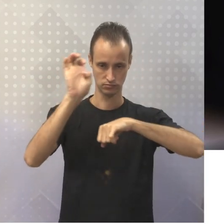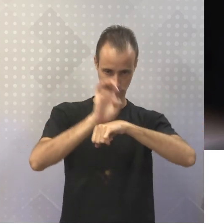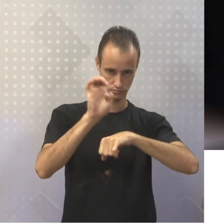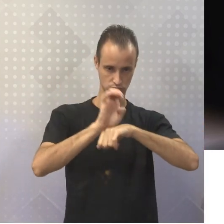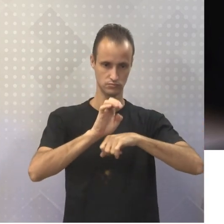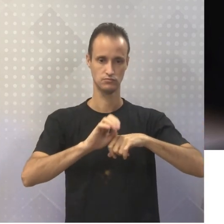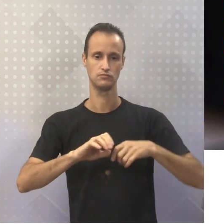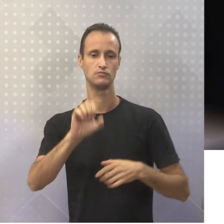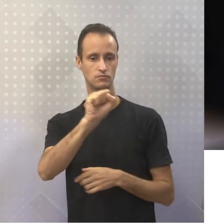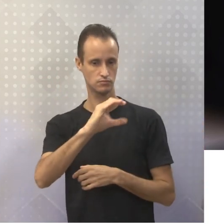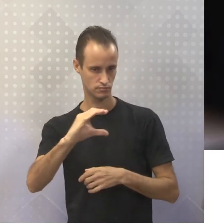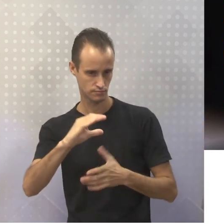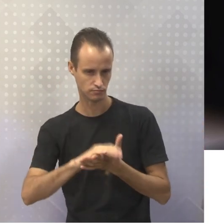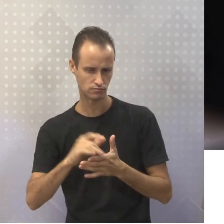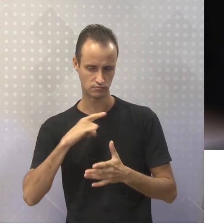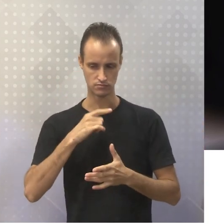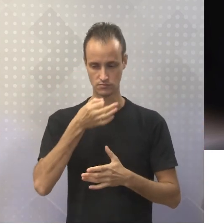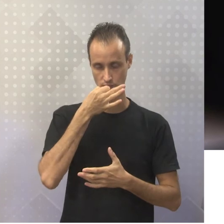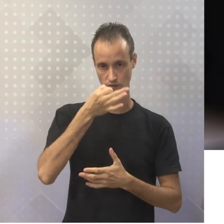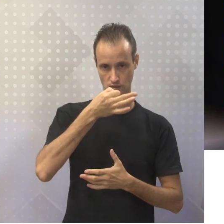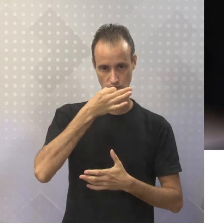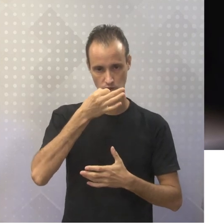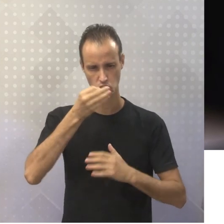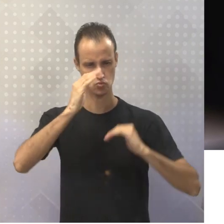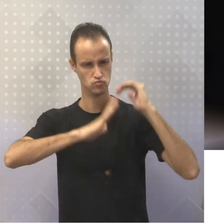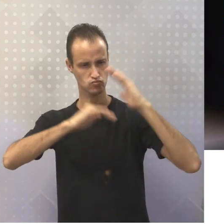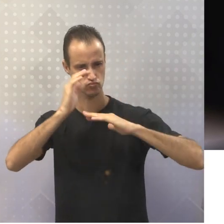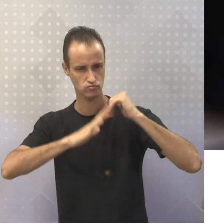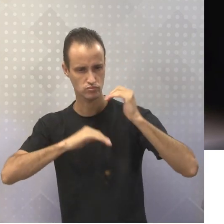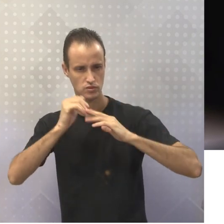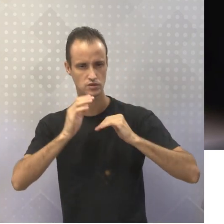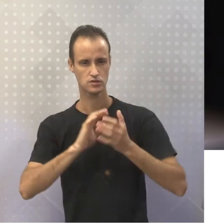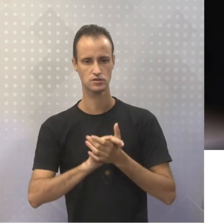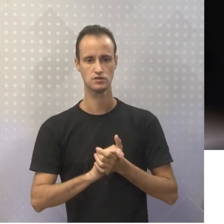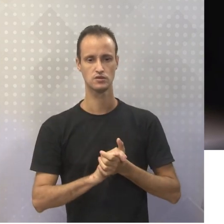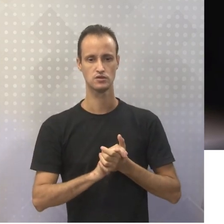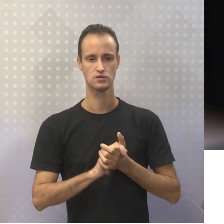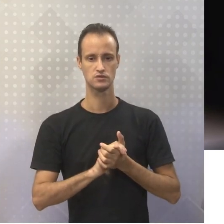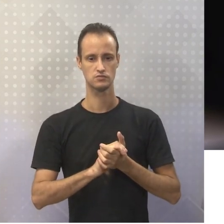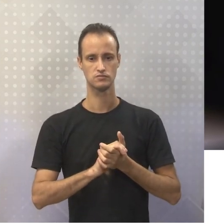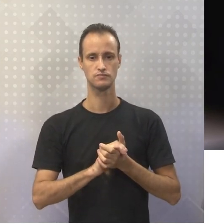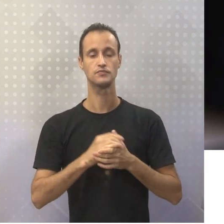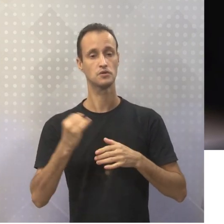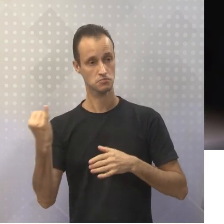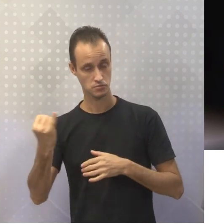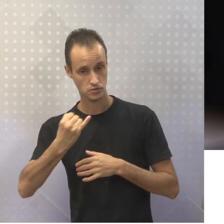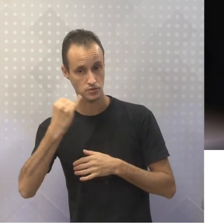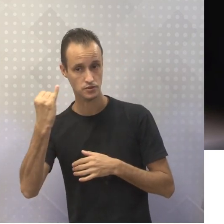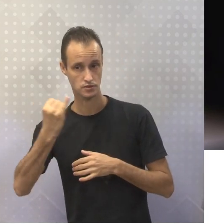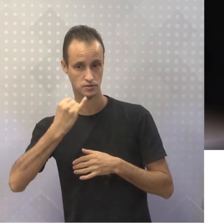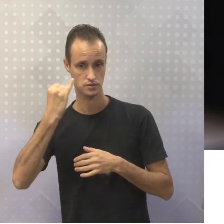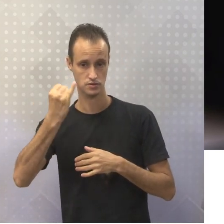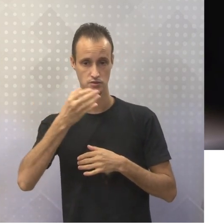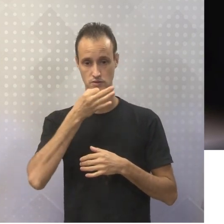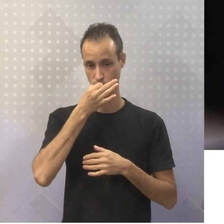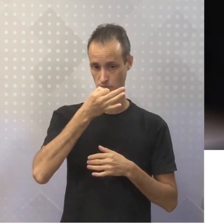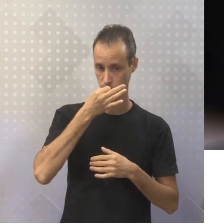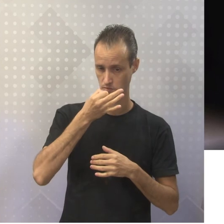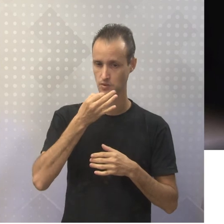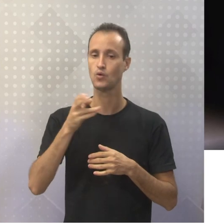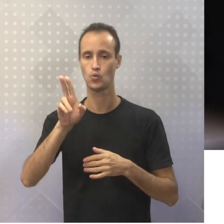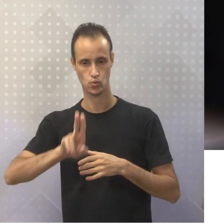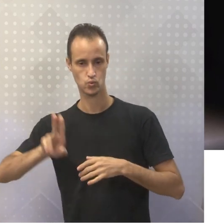argumento de autoridade de uma pessoa que é especialista no tema e isso é fundamental também, é um recurso,